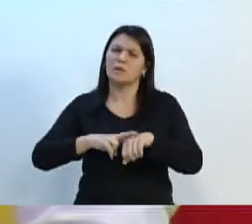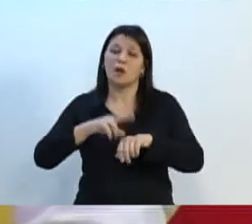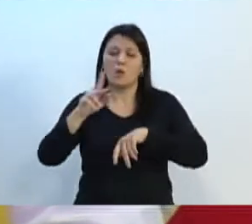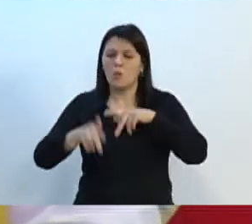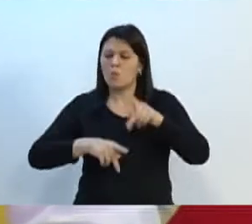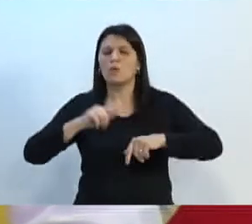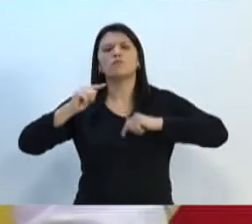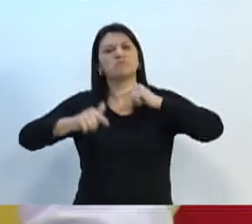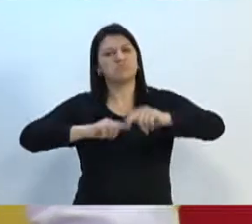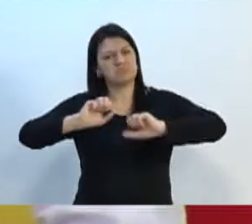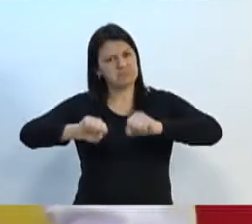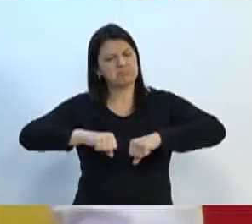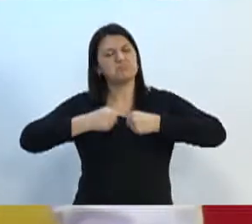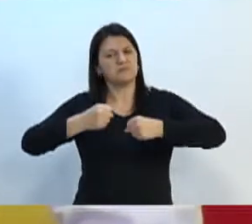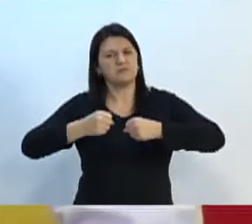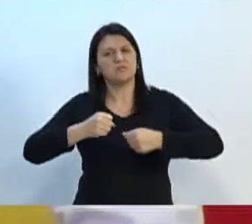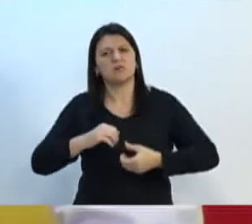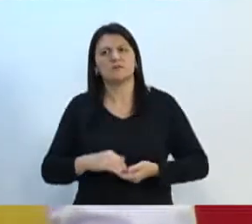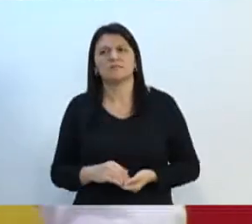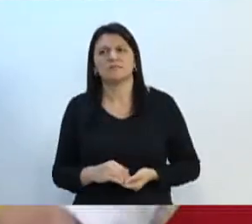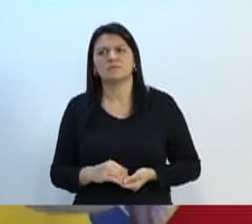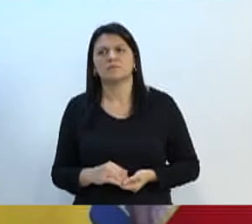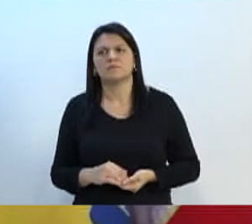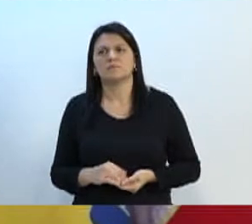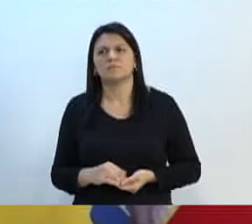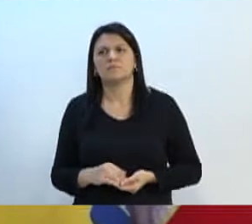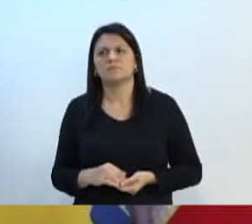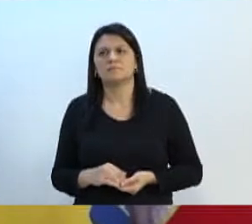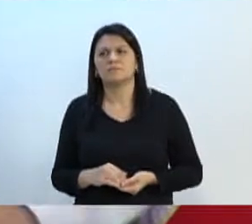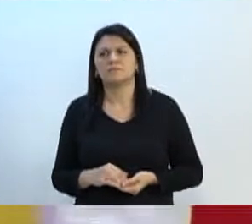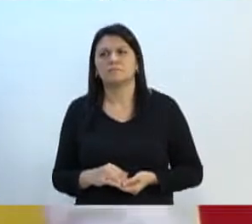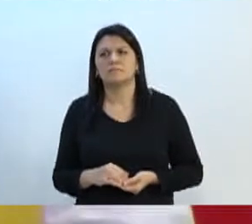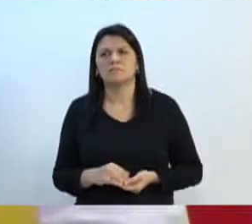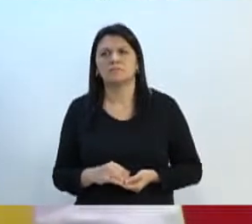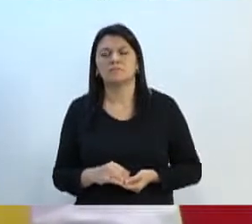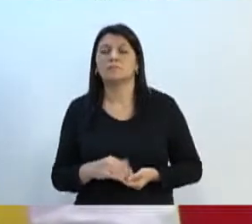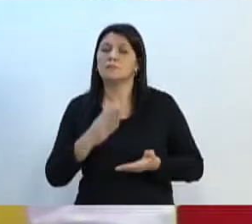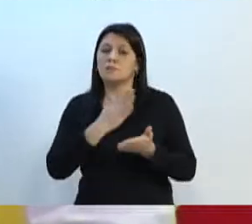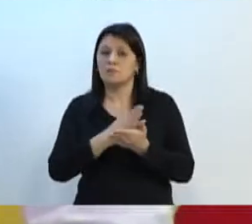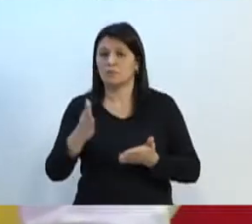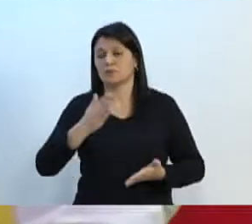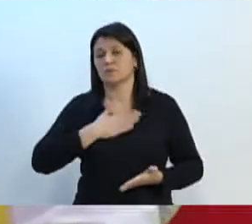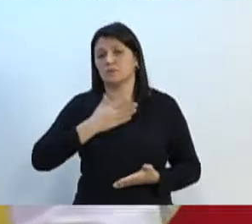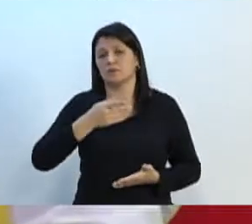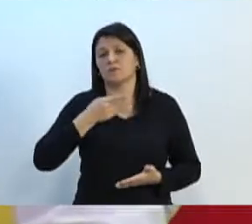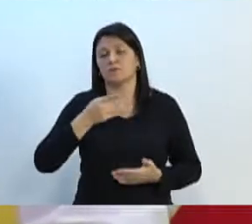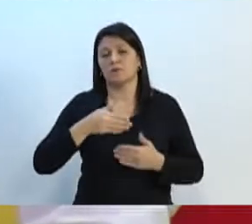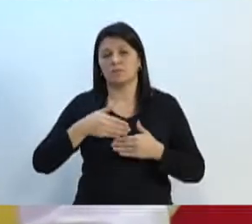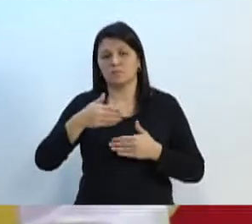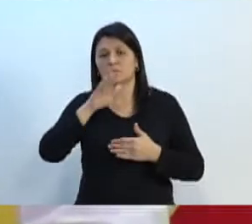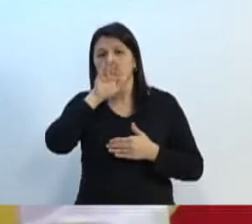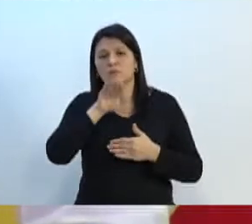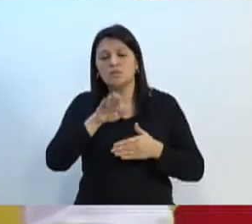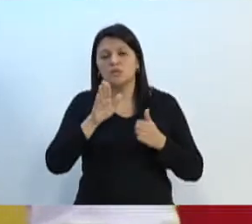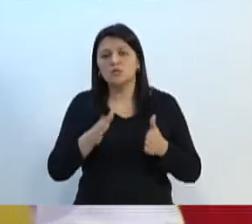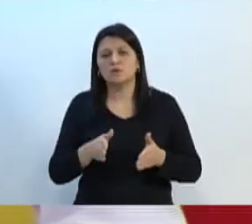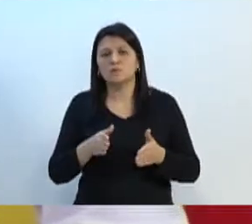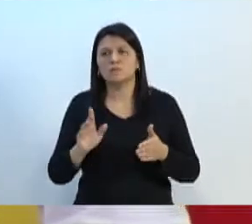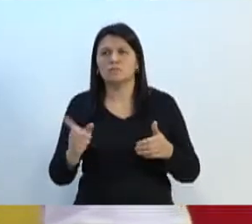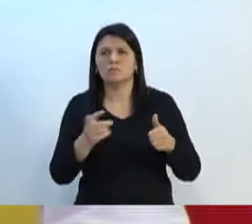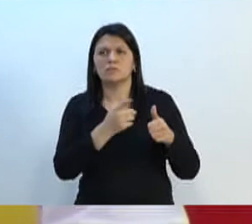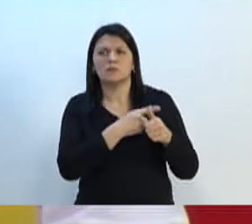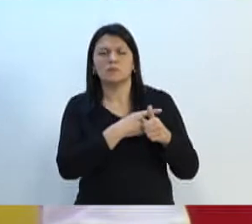trabalhador, um povo guerreiro. Começa a minha fala na sequência, na tarde de hoje. Primeiro,